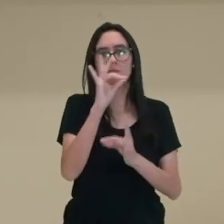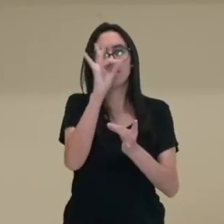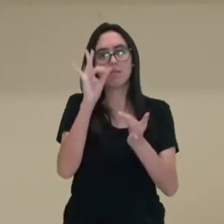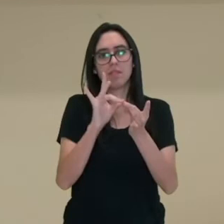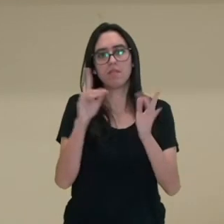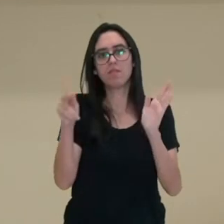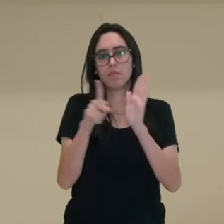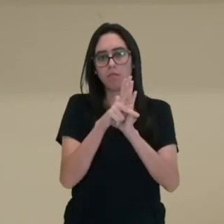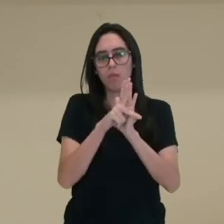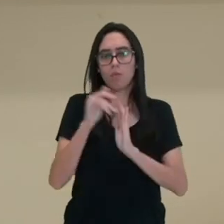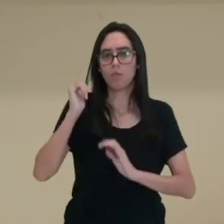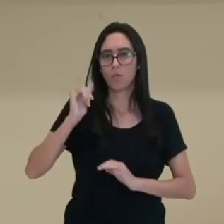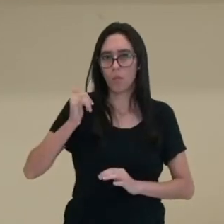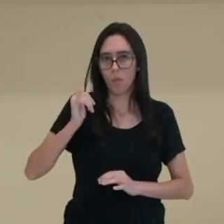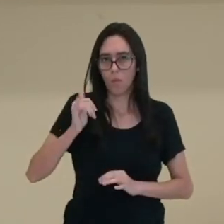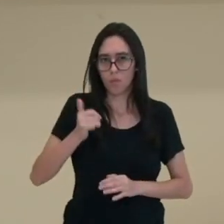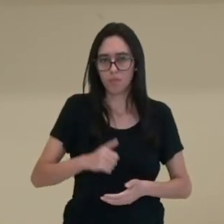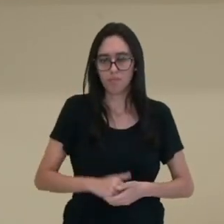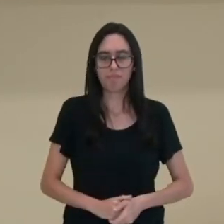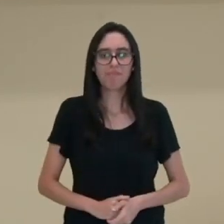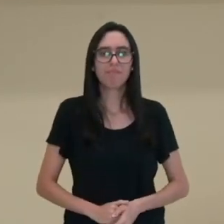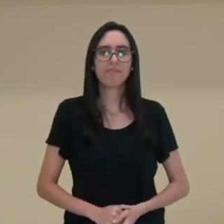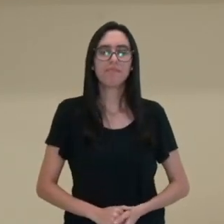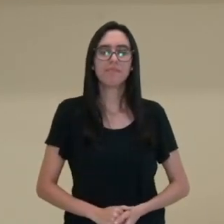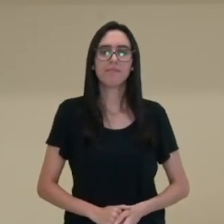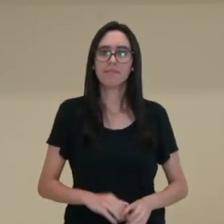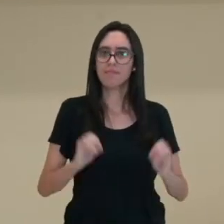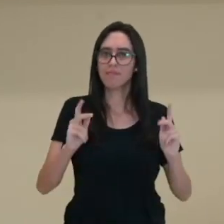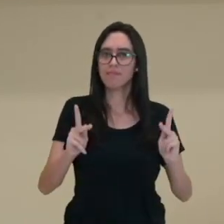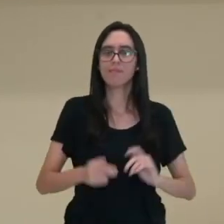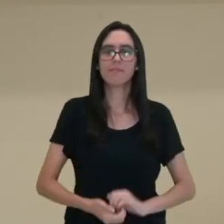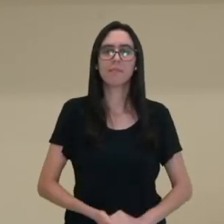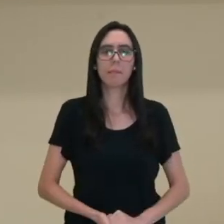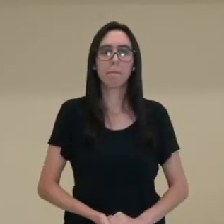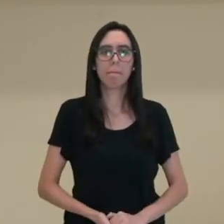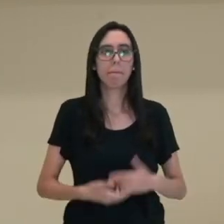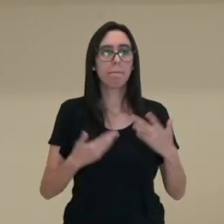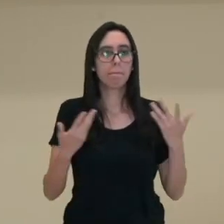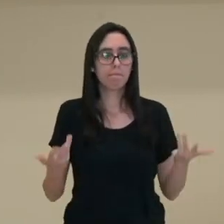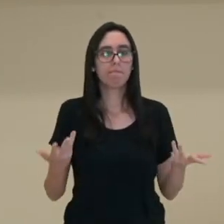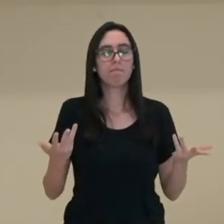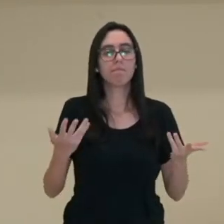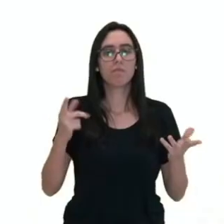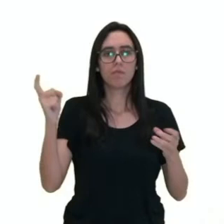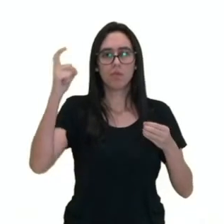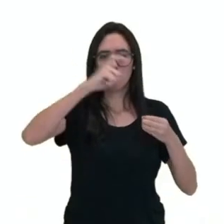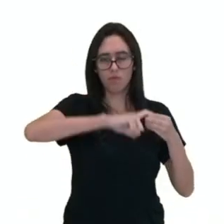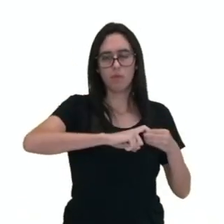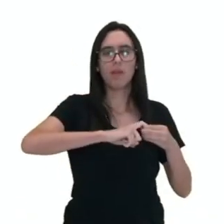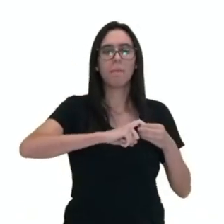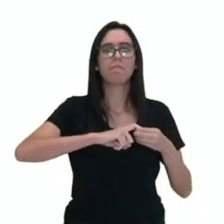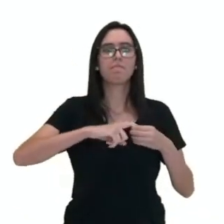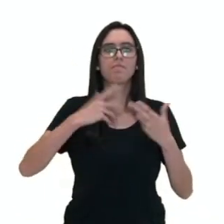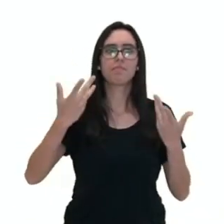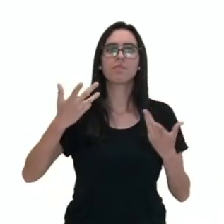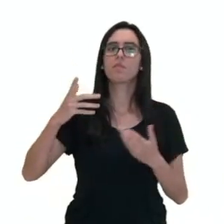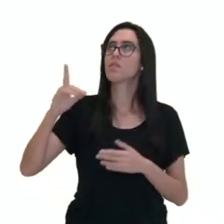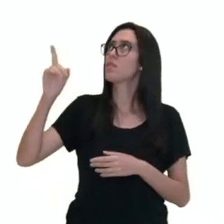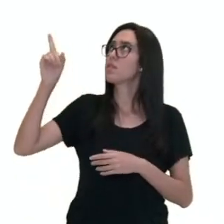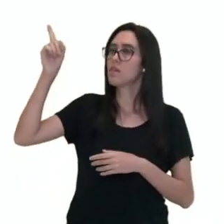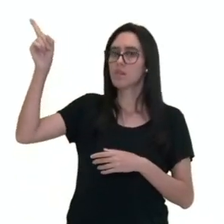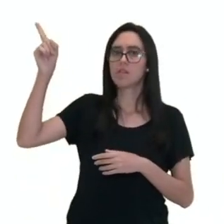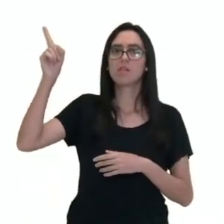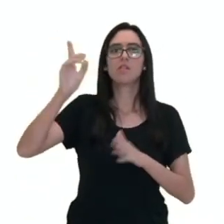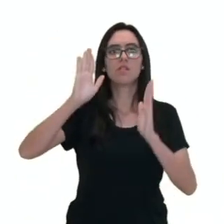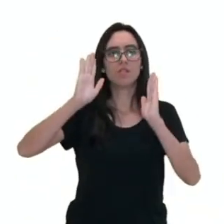do gênero discursivo literário que estamos propondo, ok? Então, só para a gente retomar, Já fizemos aqui agora uma